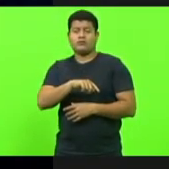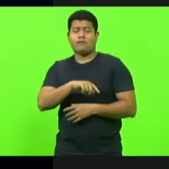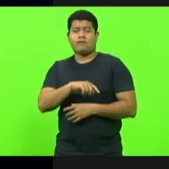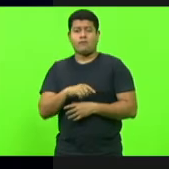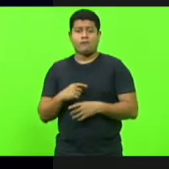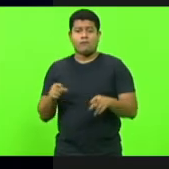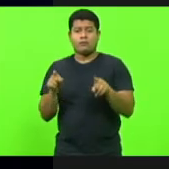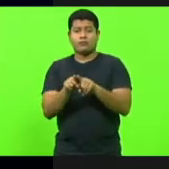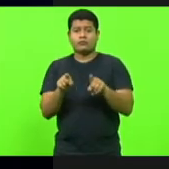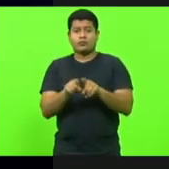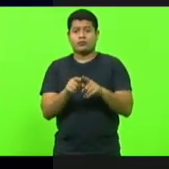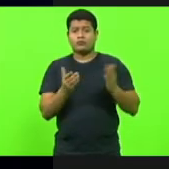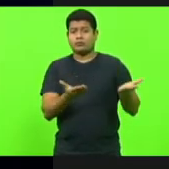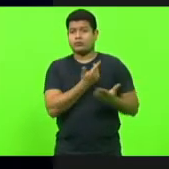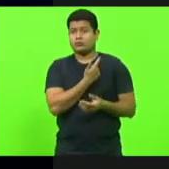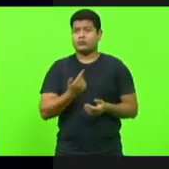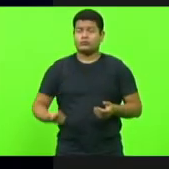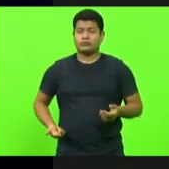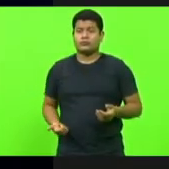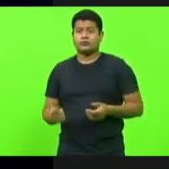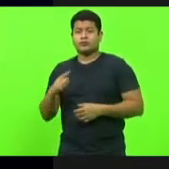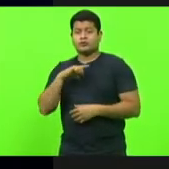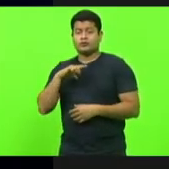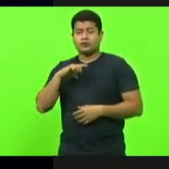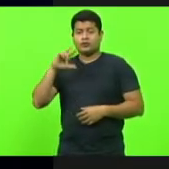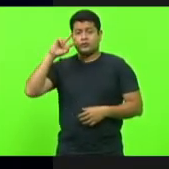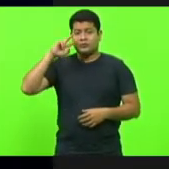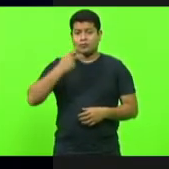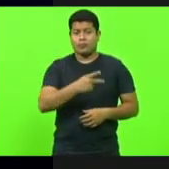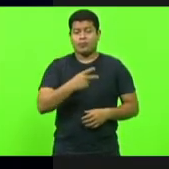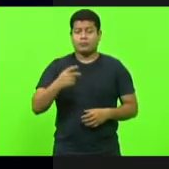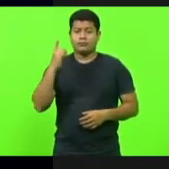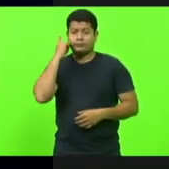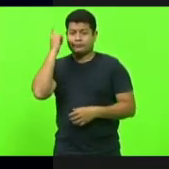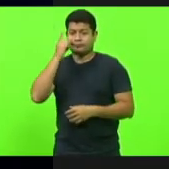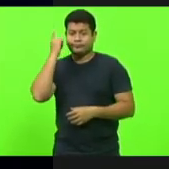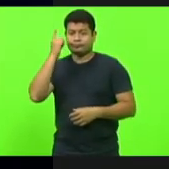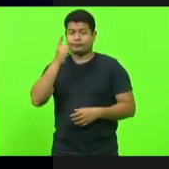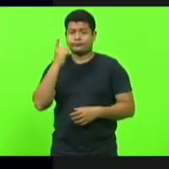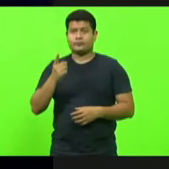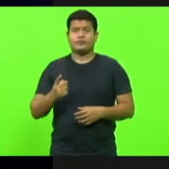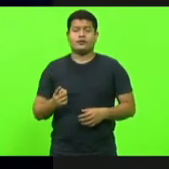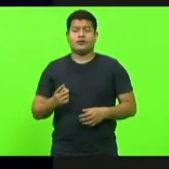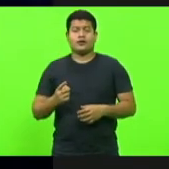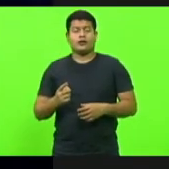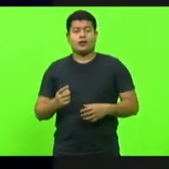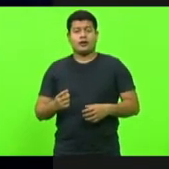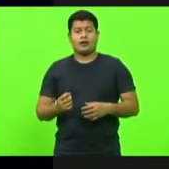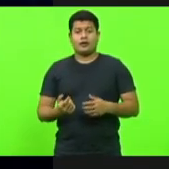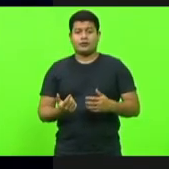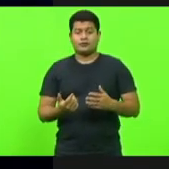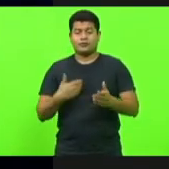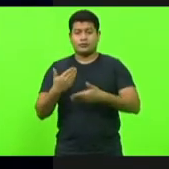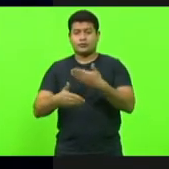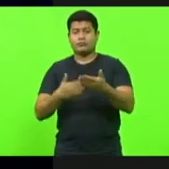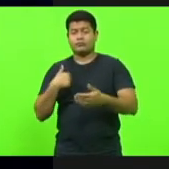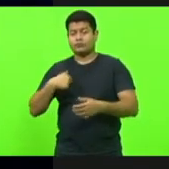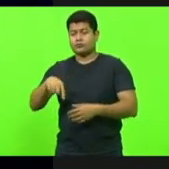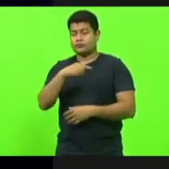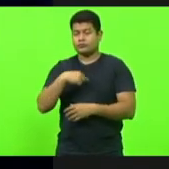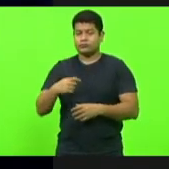o governo também que tem esse reconhecimento com os deputados e nos dá essa oportunidade de podermos ajudar